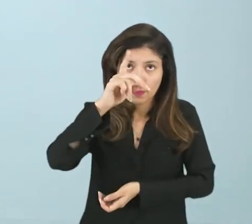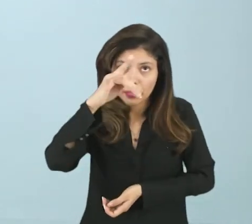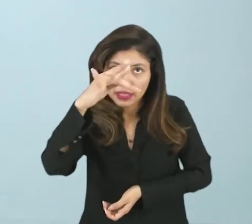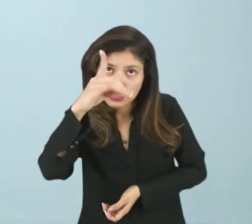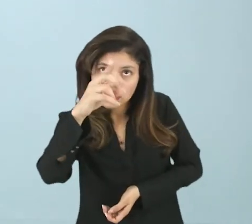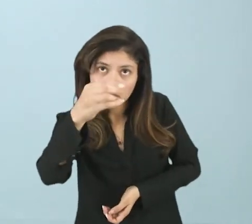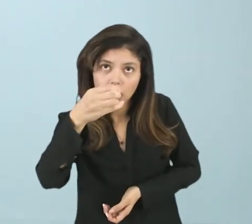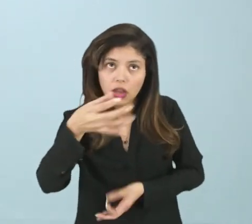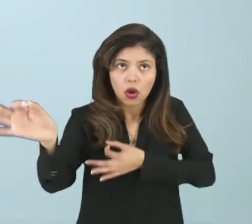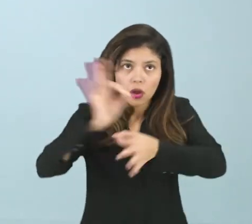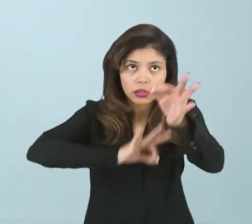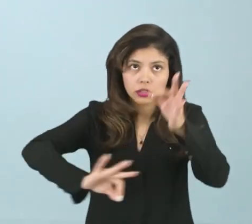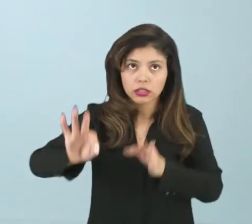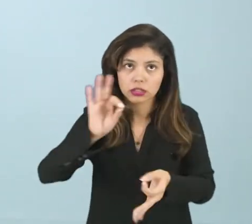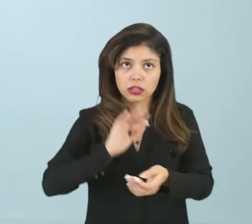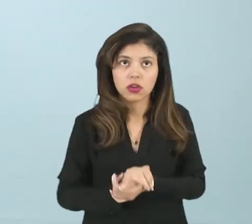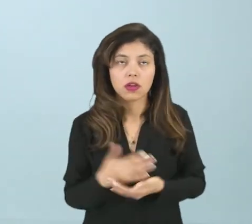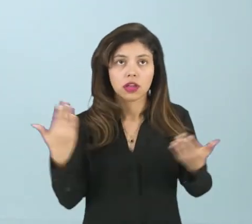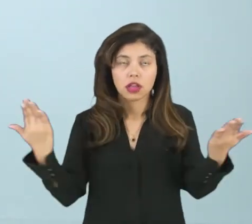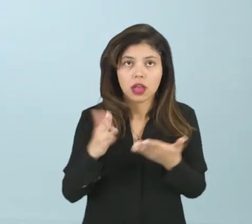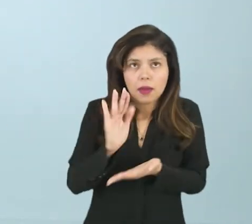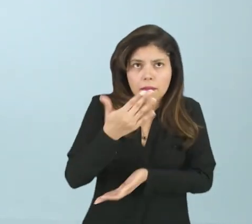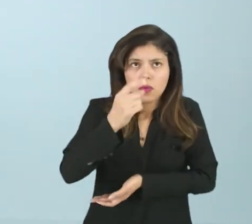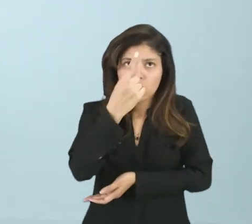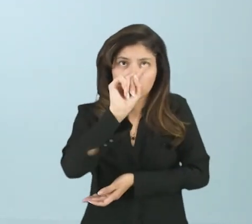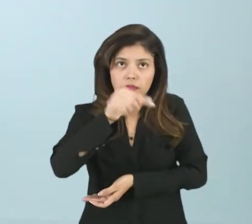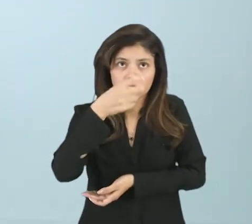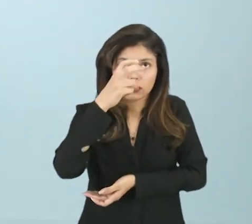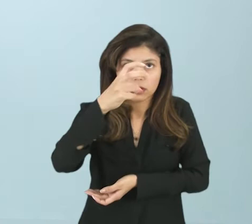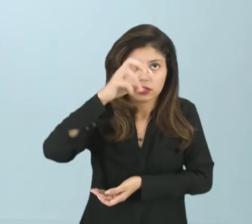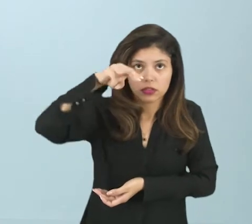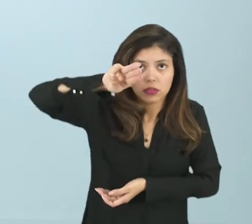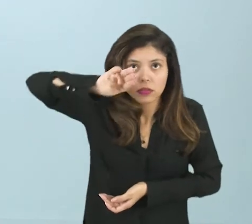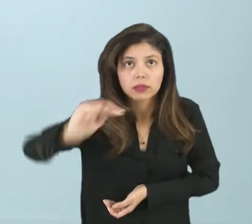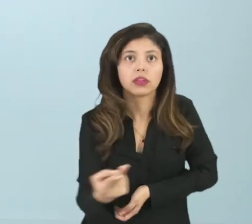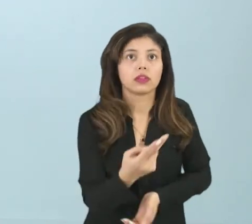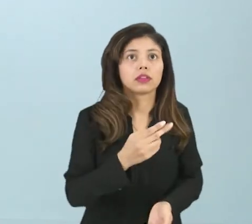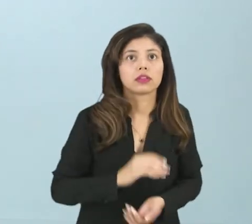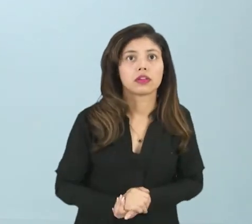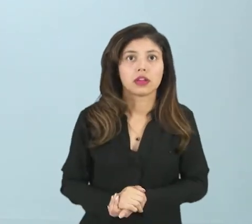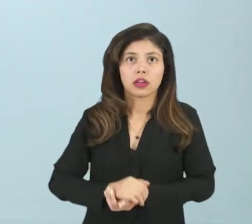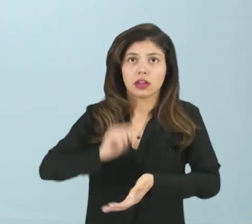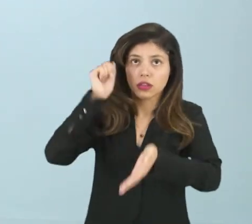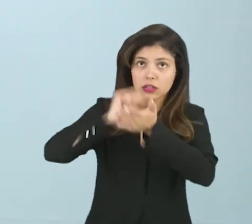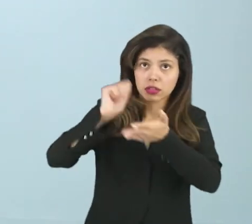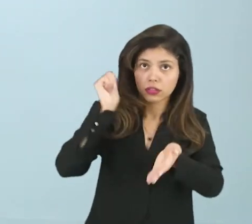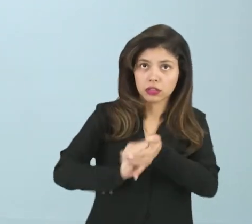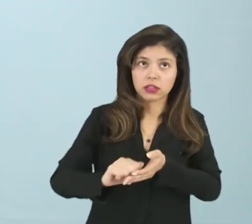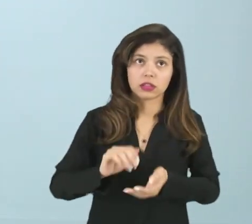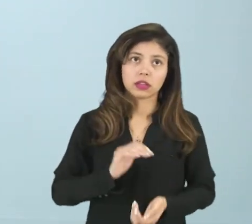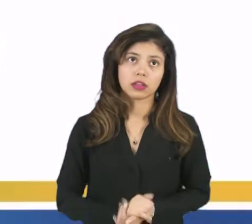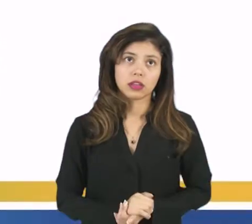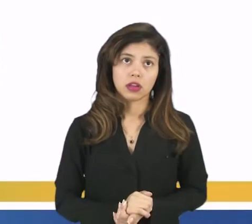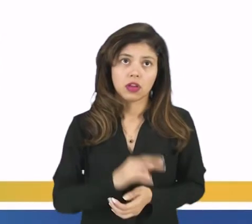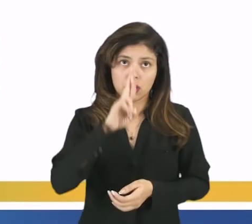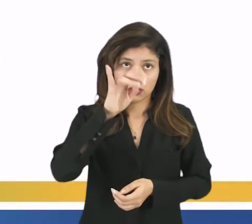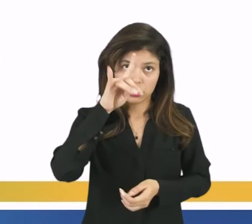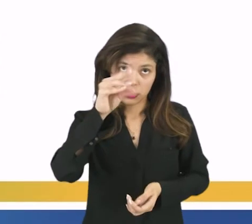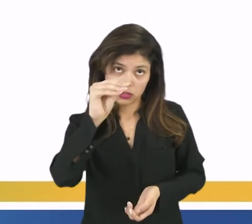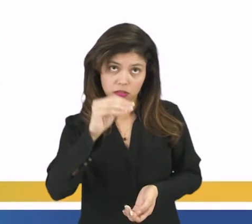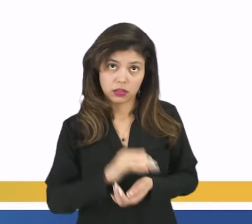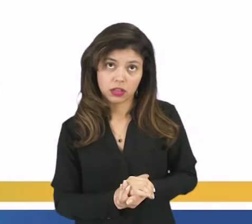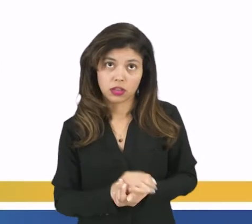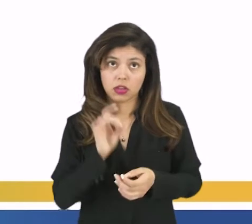de coleta e organização, equivalente a quase 1,5 milhões de assinaturas, que preenche tais